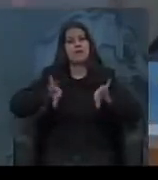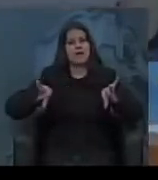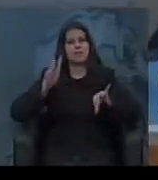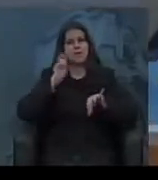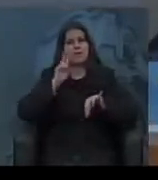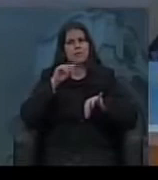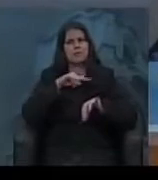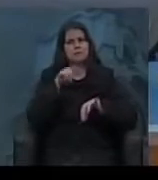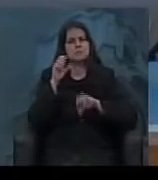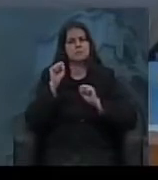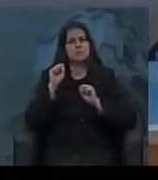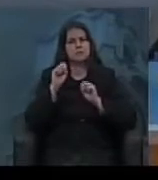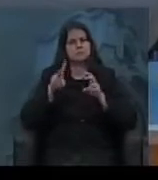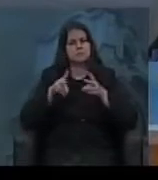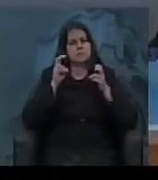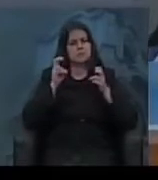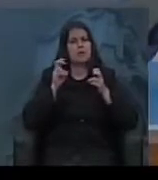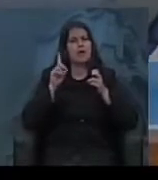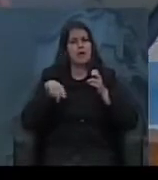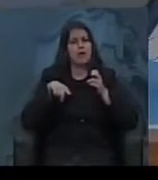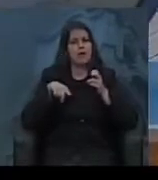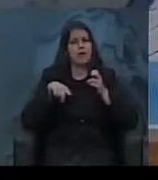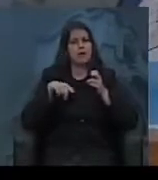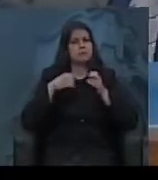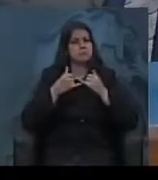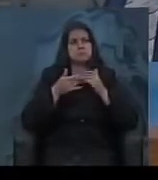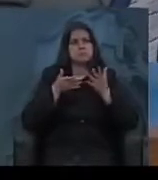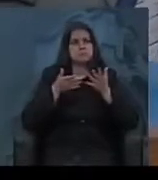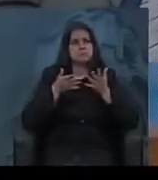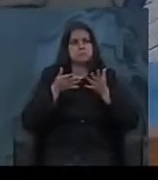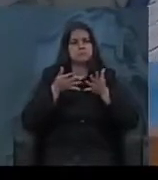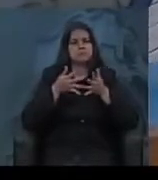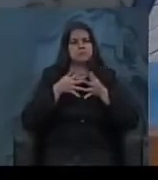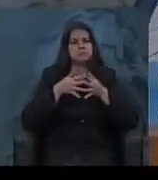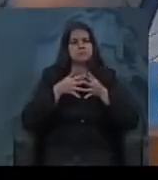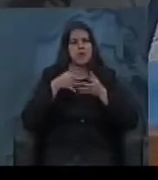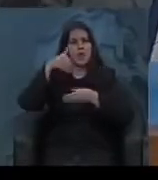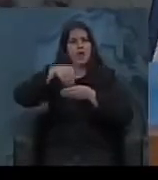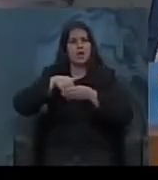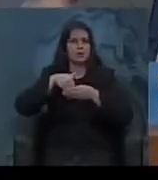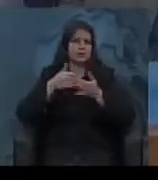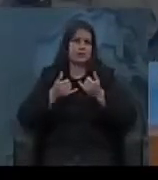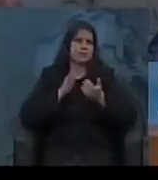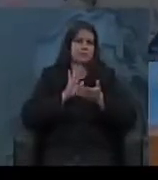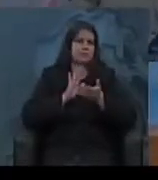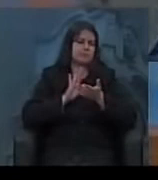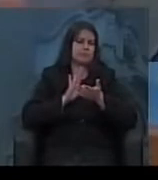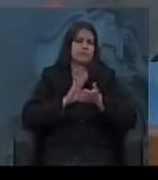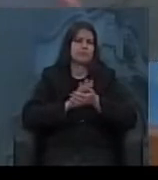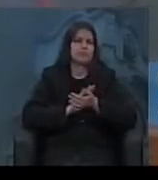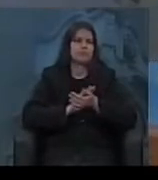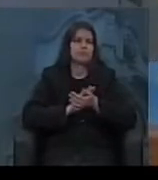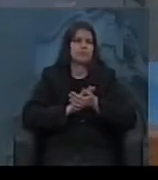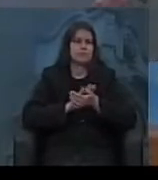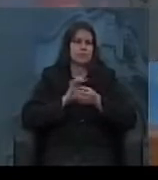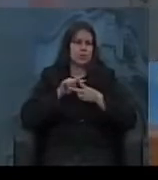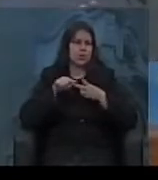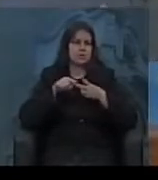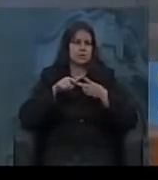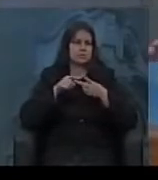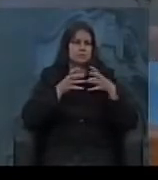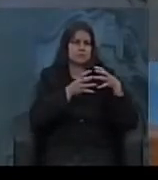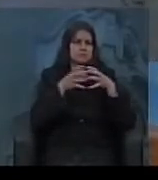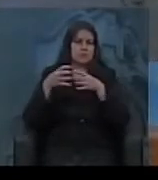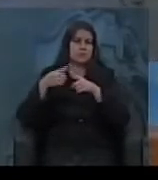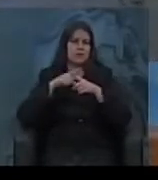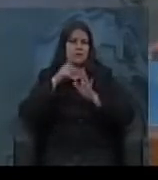assim poderia perfeitamente trazer, de repente, eleger, por exemplo, eu podia citar, mas vou citar dois partidos, até